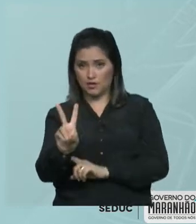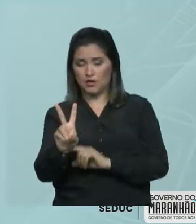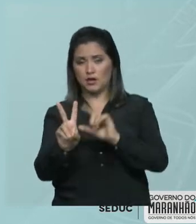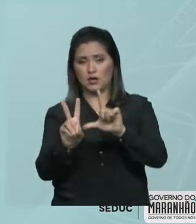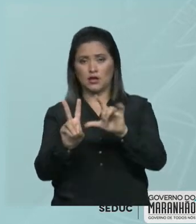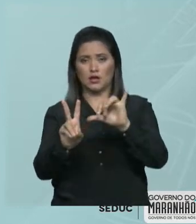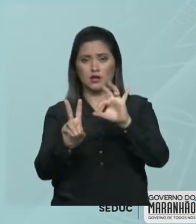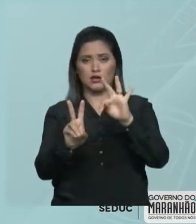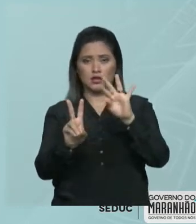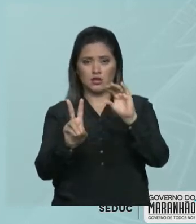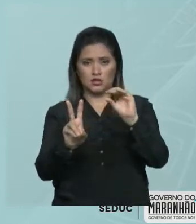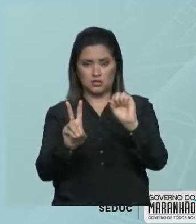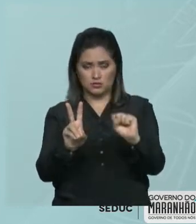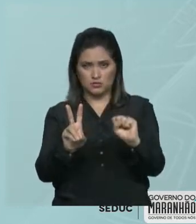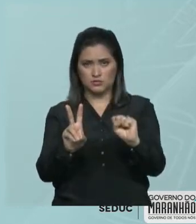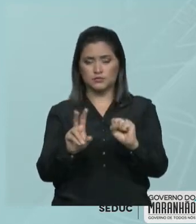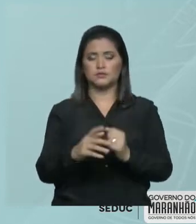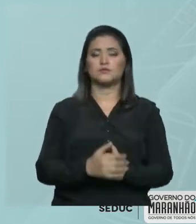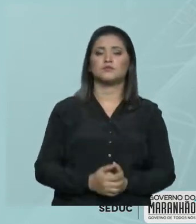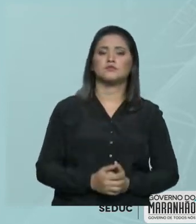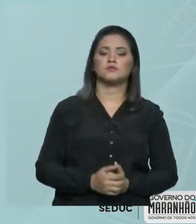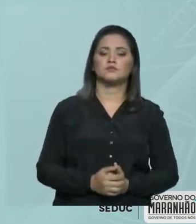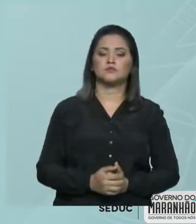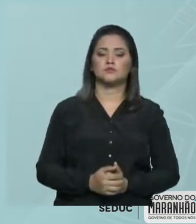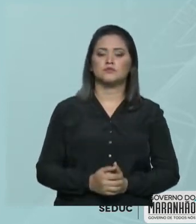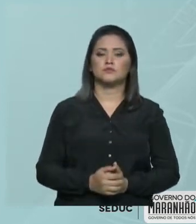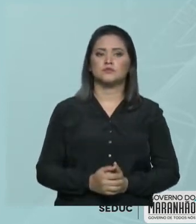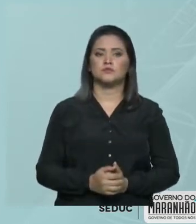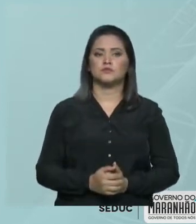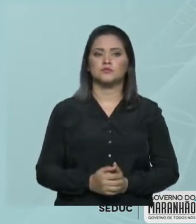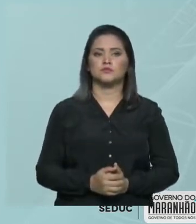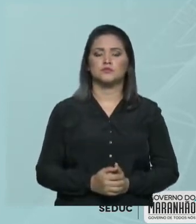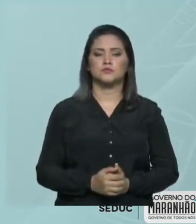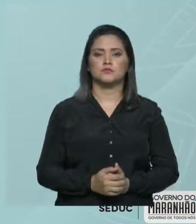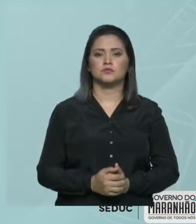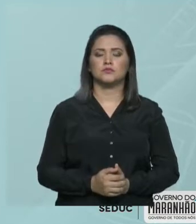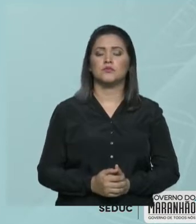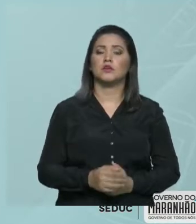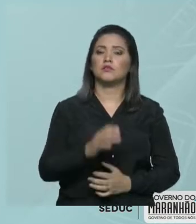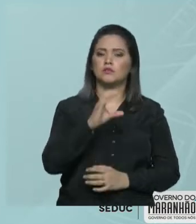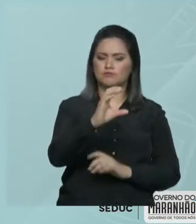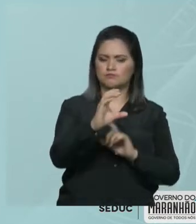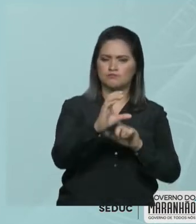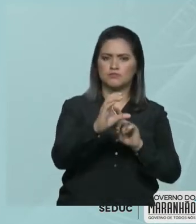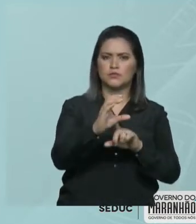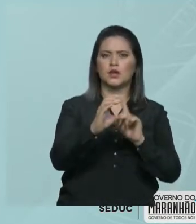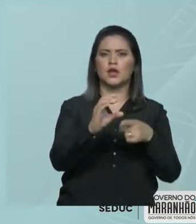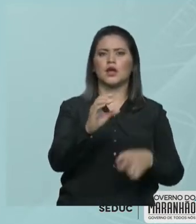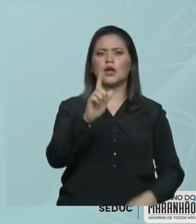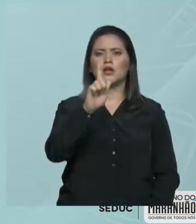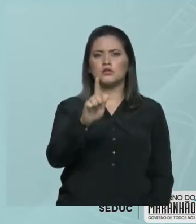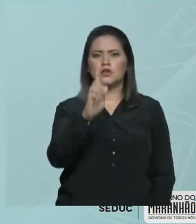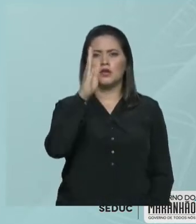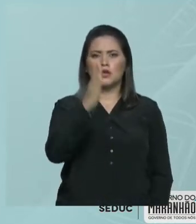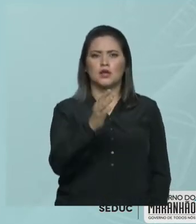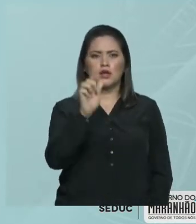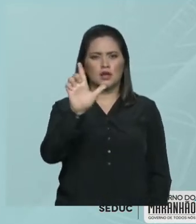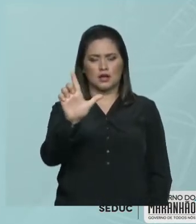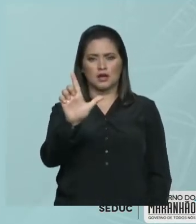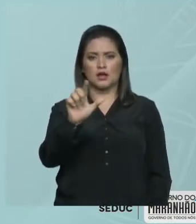observar em questões, a concentração comum sendo expressa em gramas por litro. Ok?